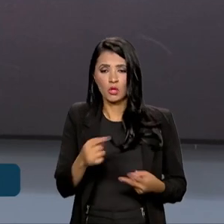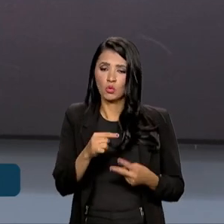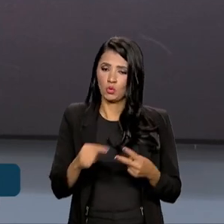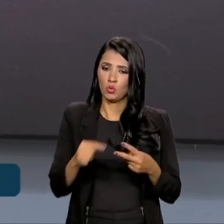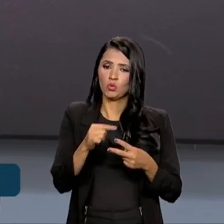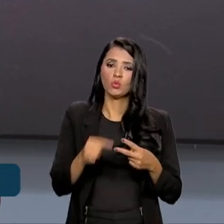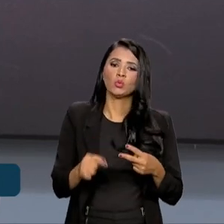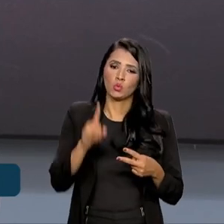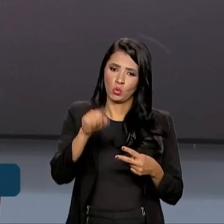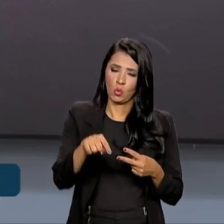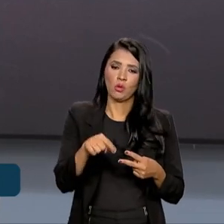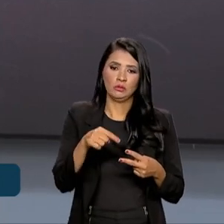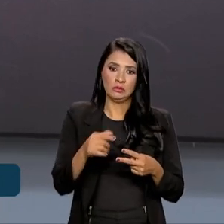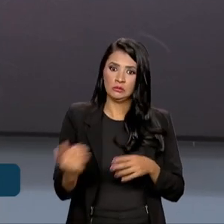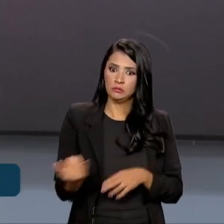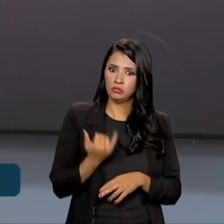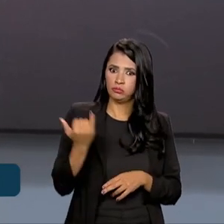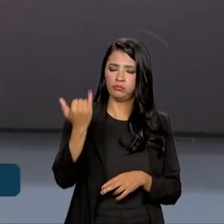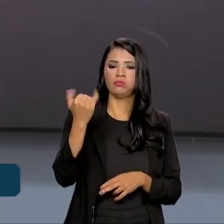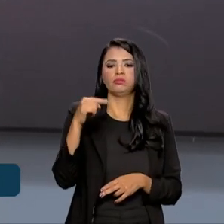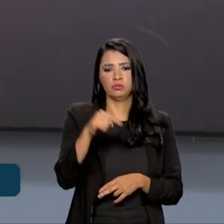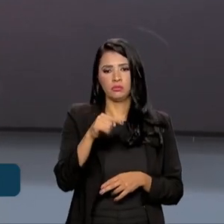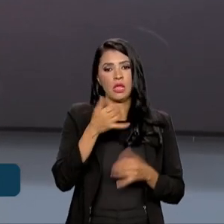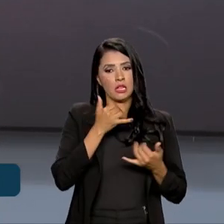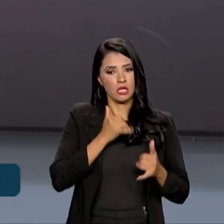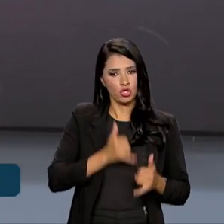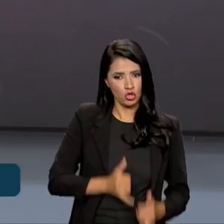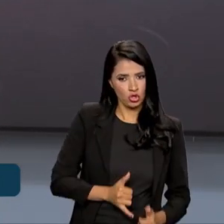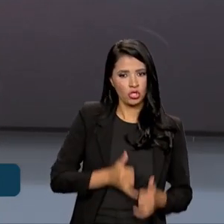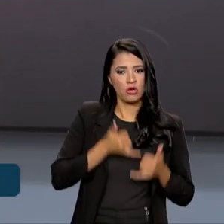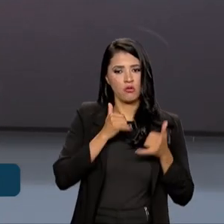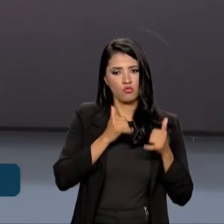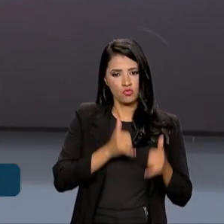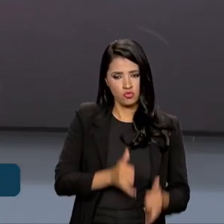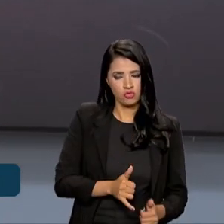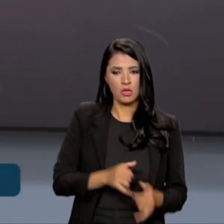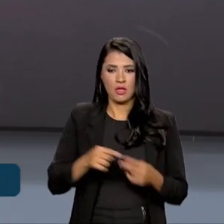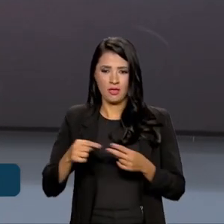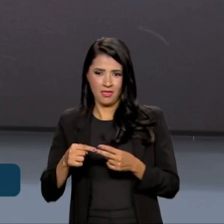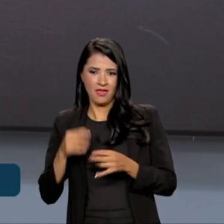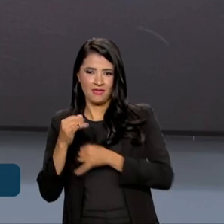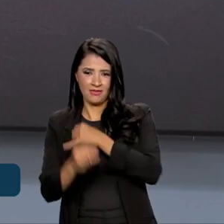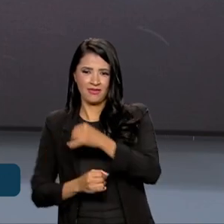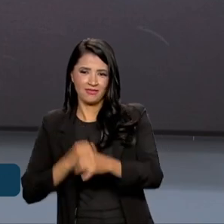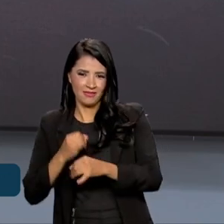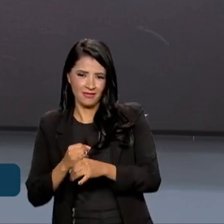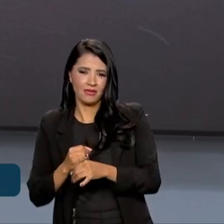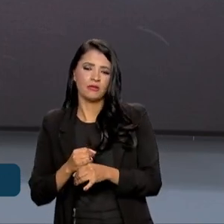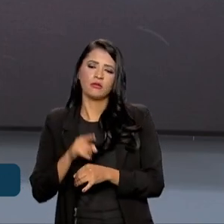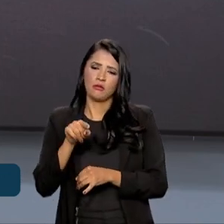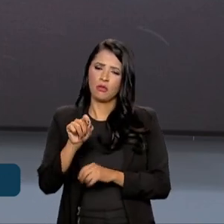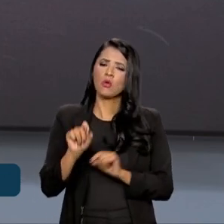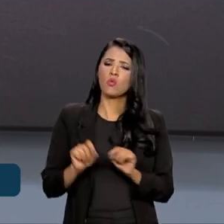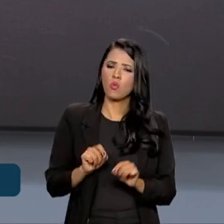vertentes bem importantes, que é a energia e, hoje, a internet, que é o que nós temos de